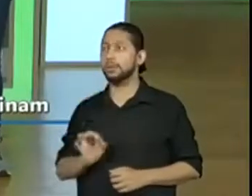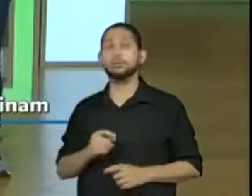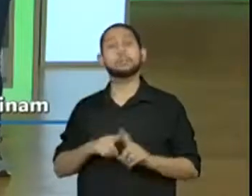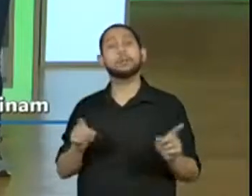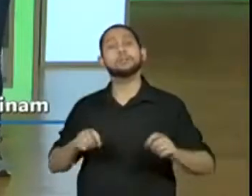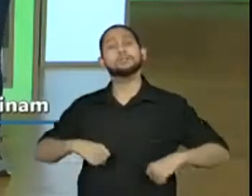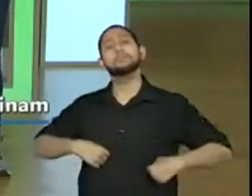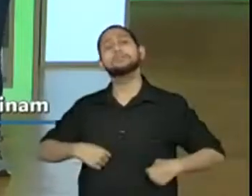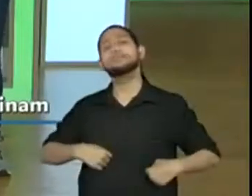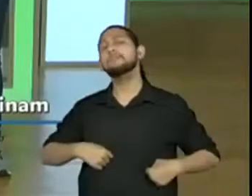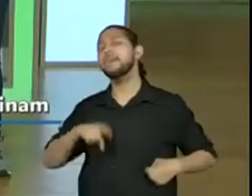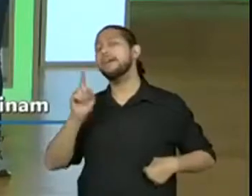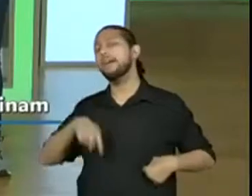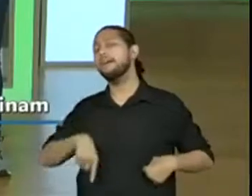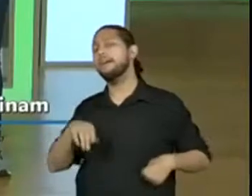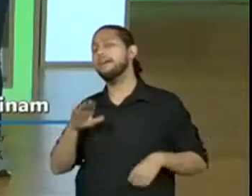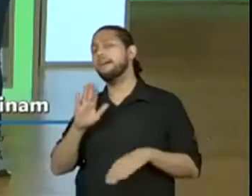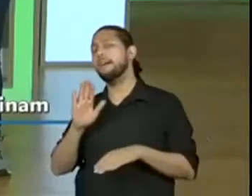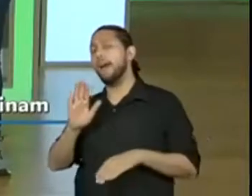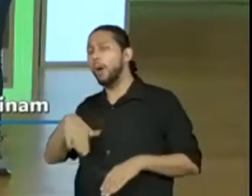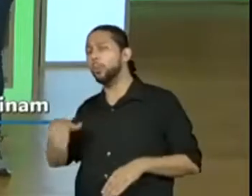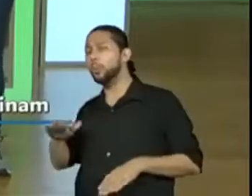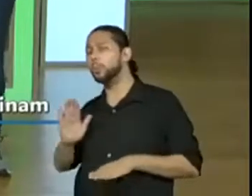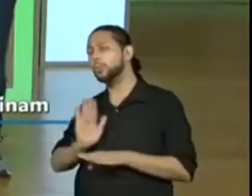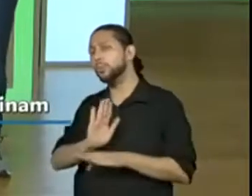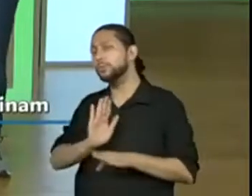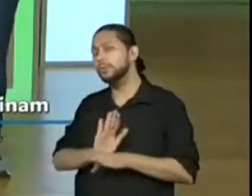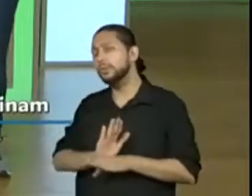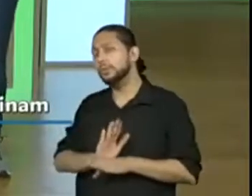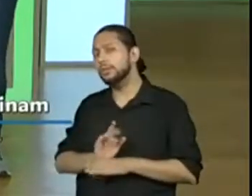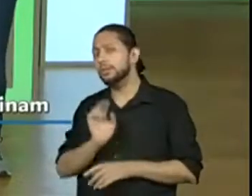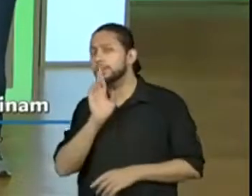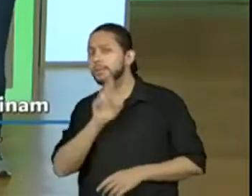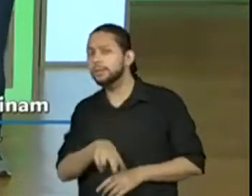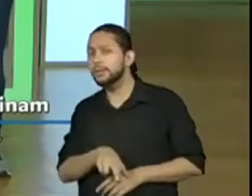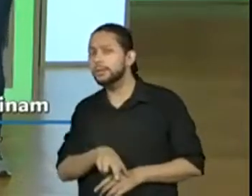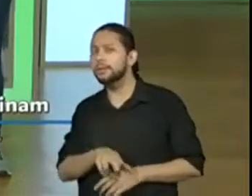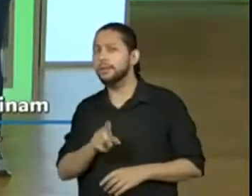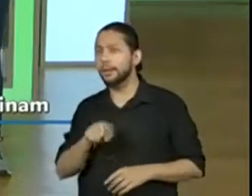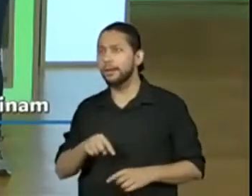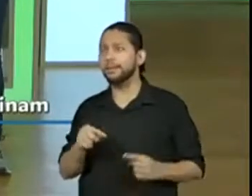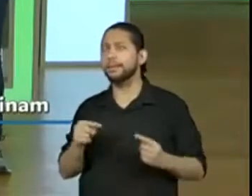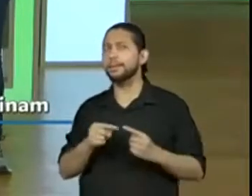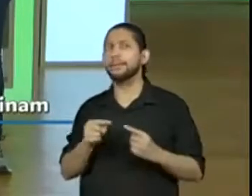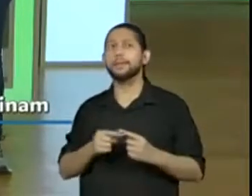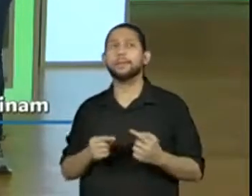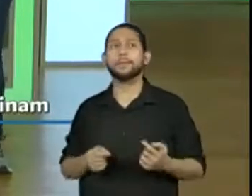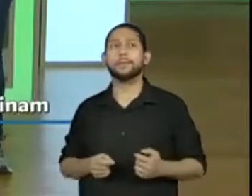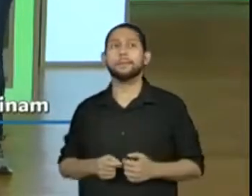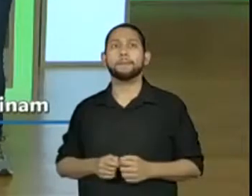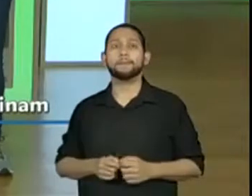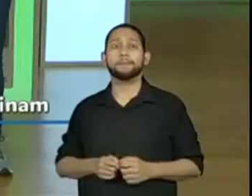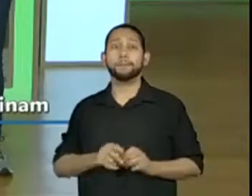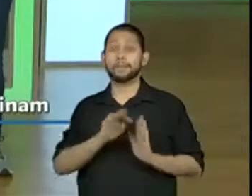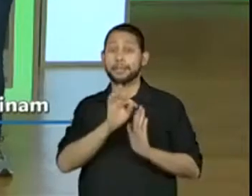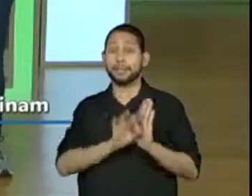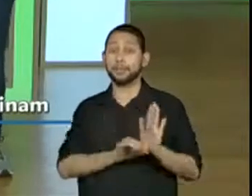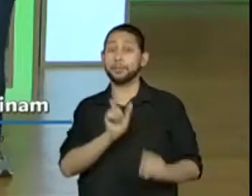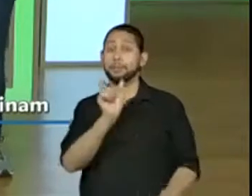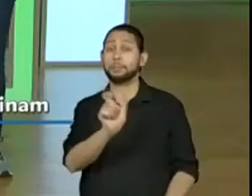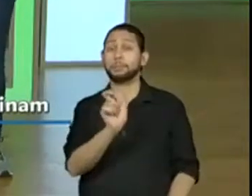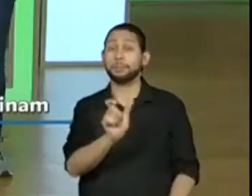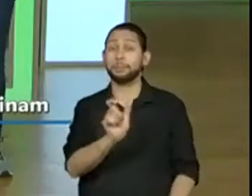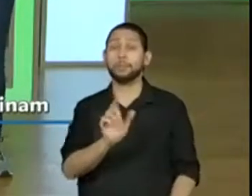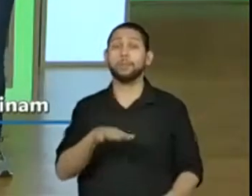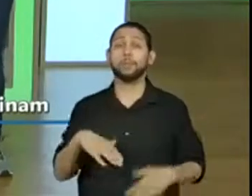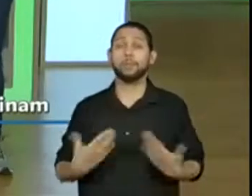que os alunos estão contribuindo lá no chat, pessoal? E será que era essa palavra que estava no texto também? Será que era